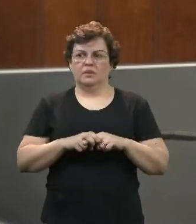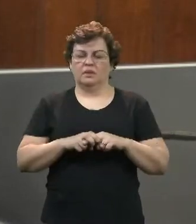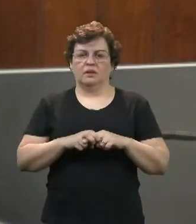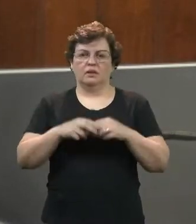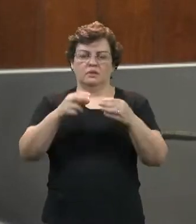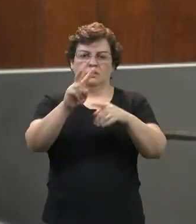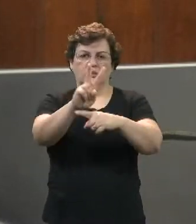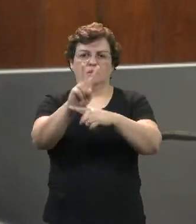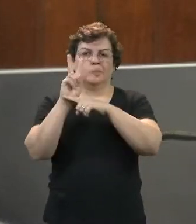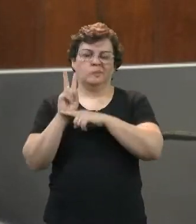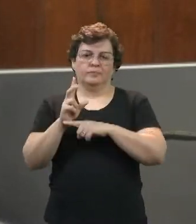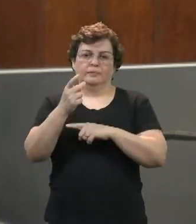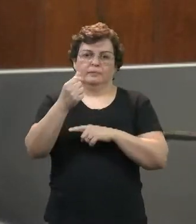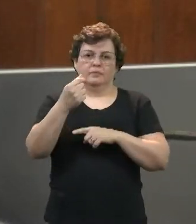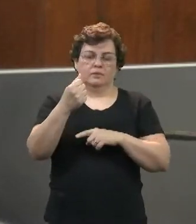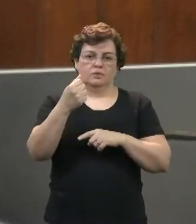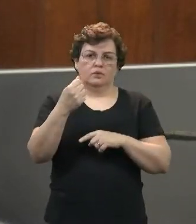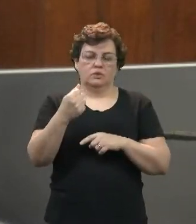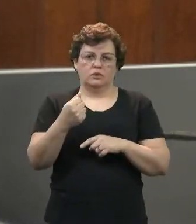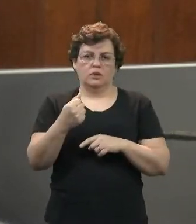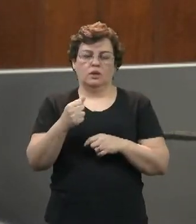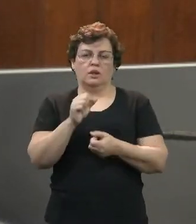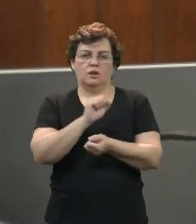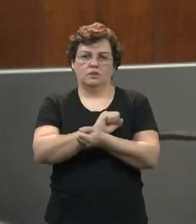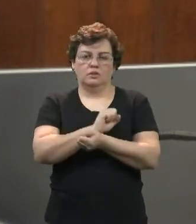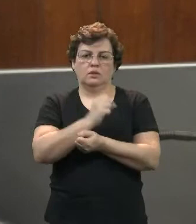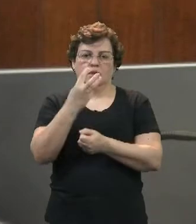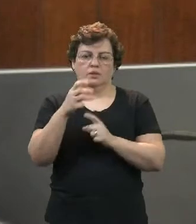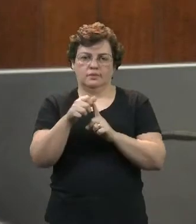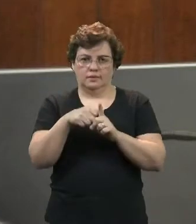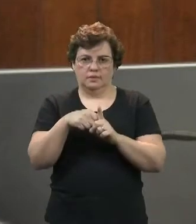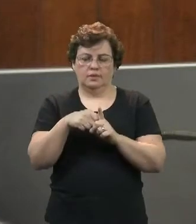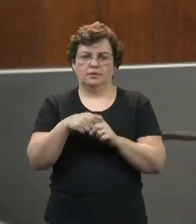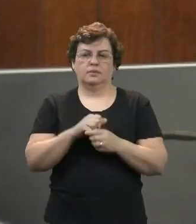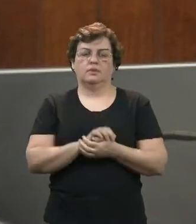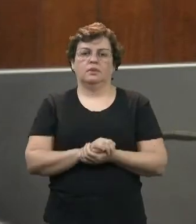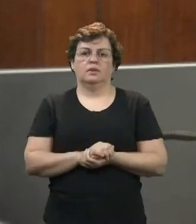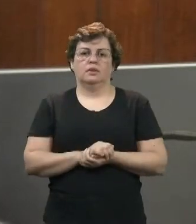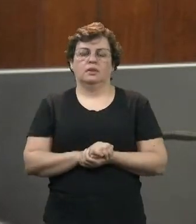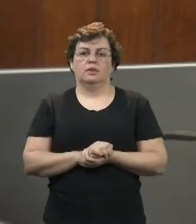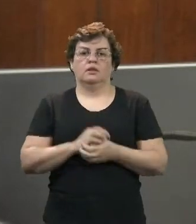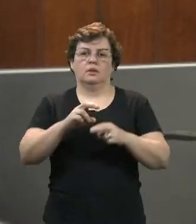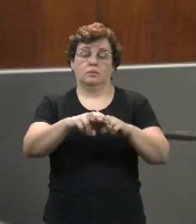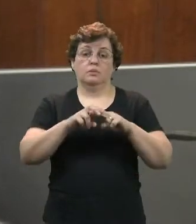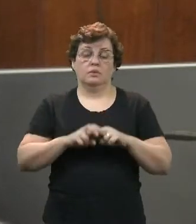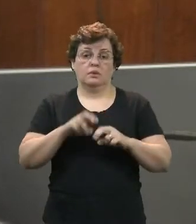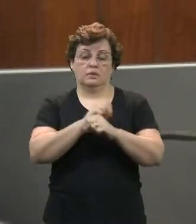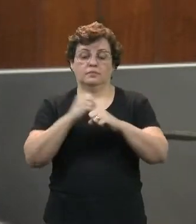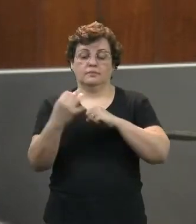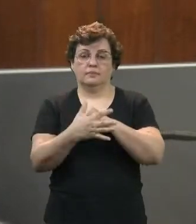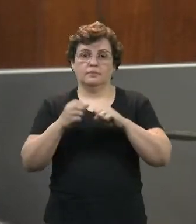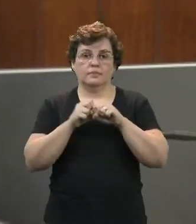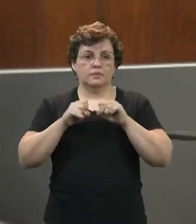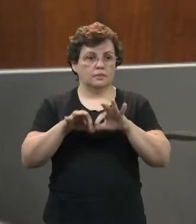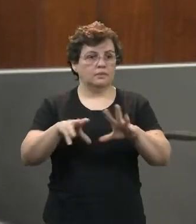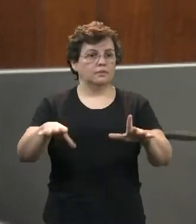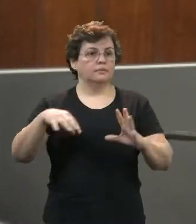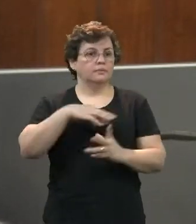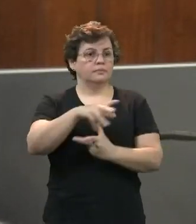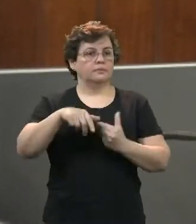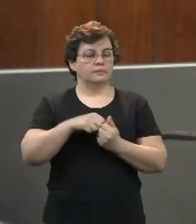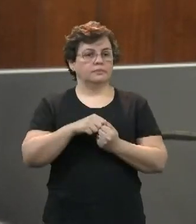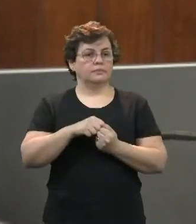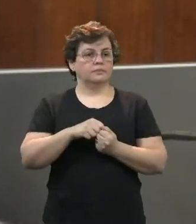da administração direta e indireta do município de Marília em decorrência de problemas financeiros provocados